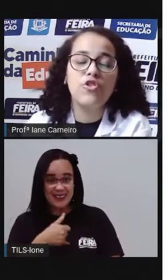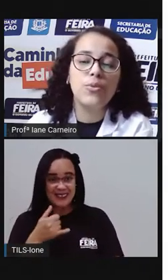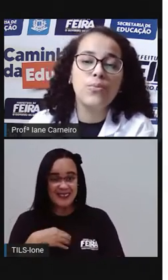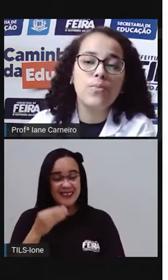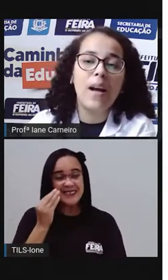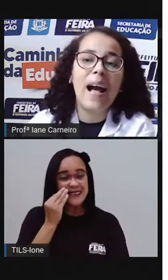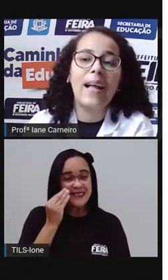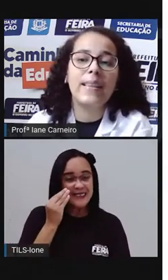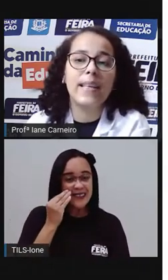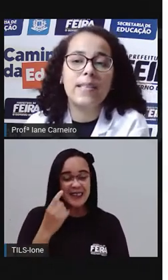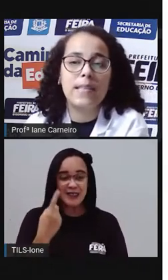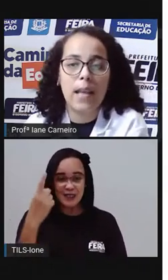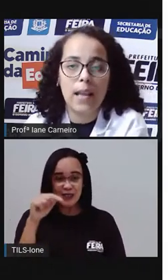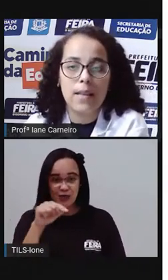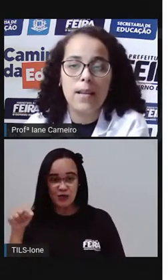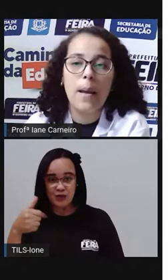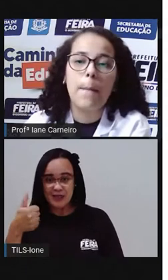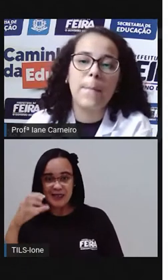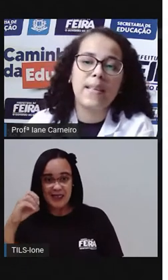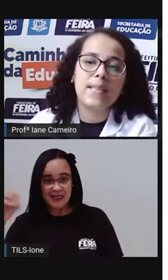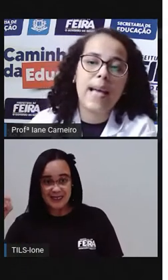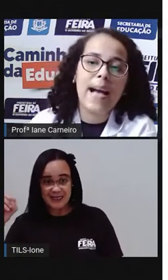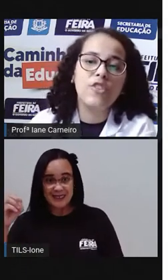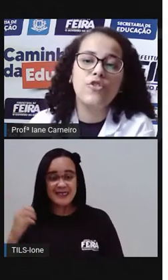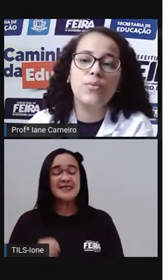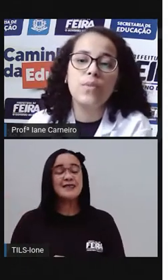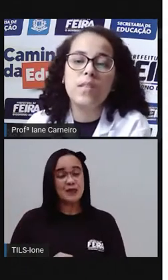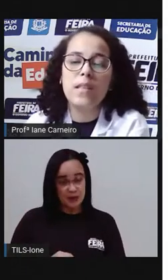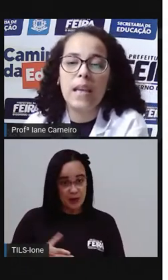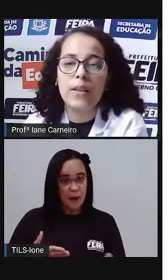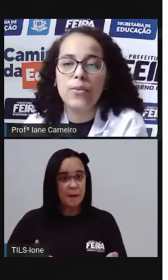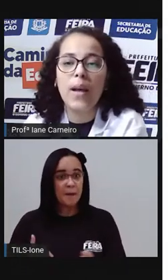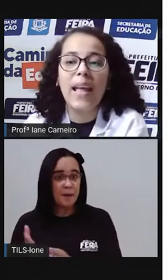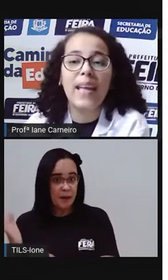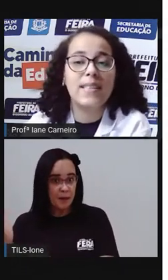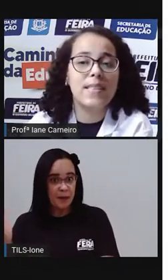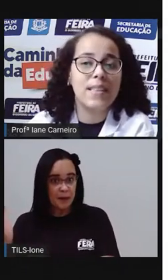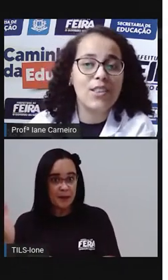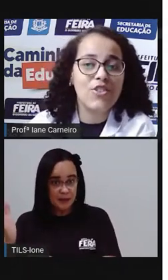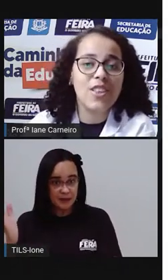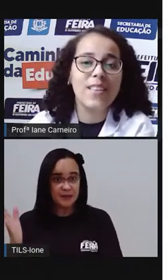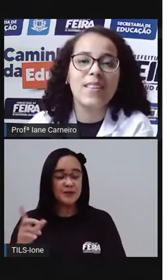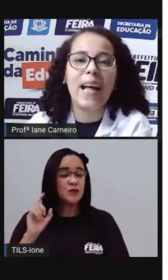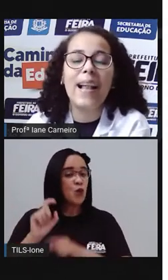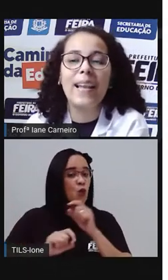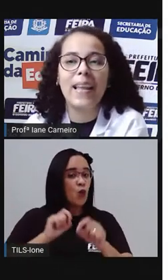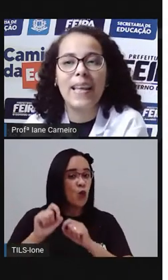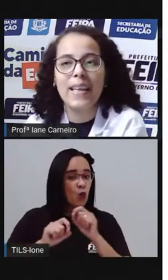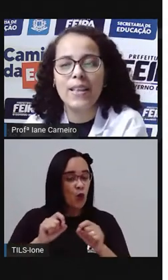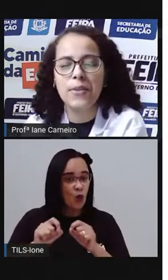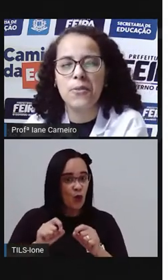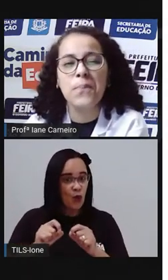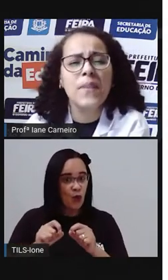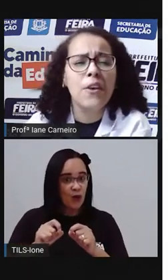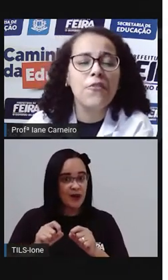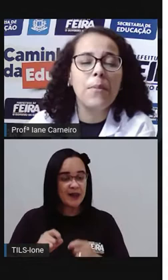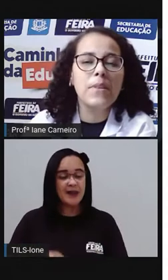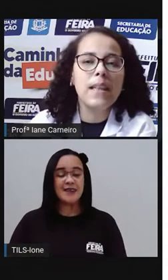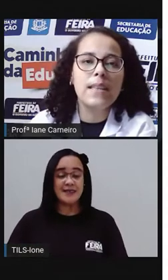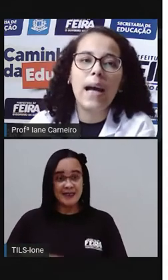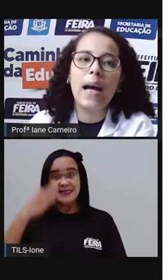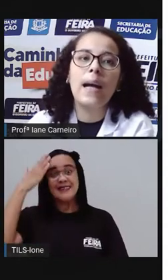de 1 até 100? Passar de 1 cento exige talento.